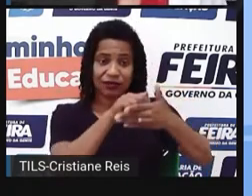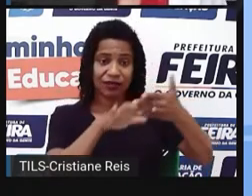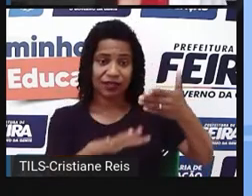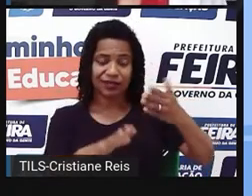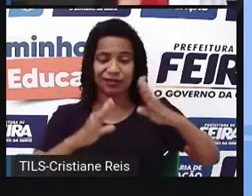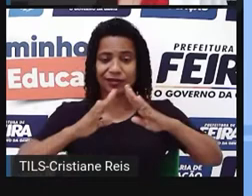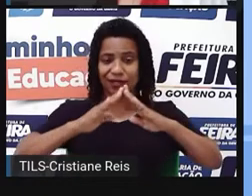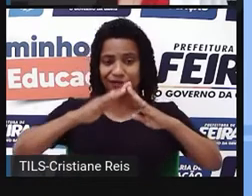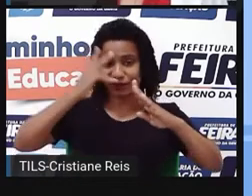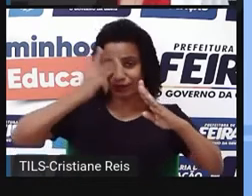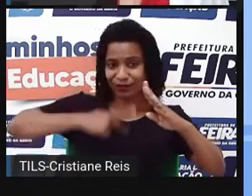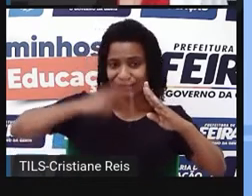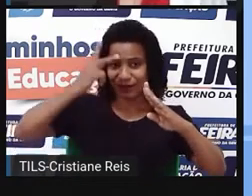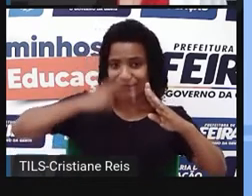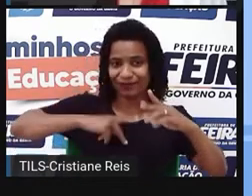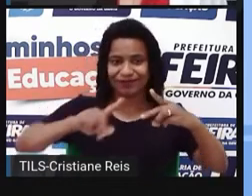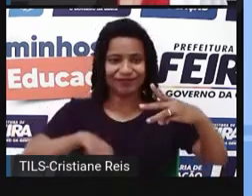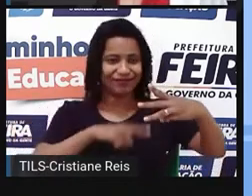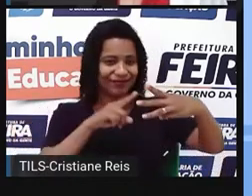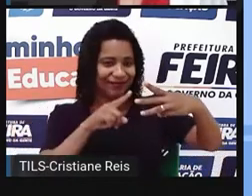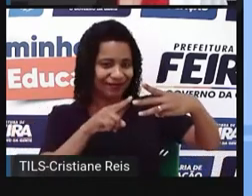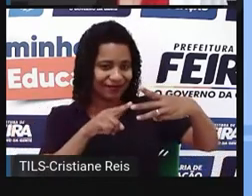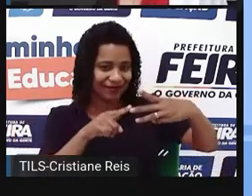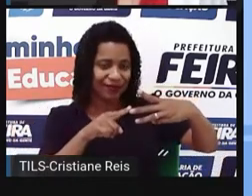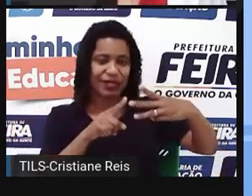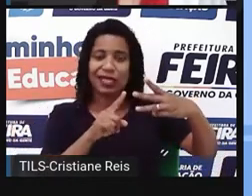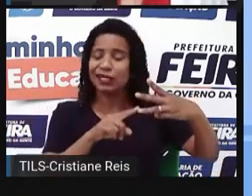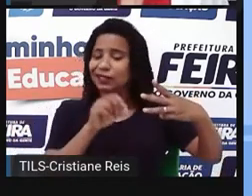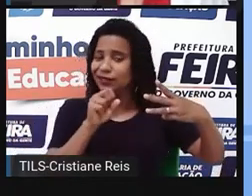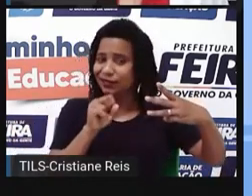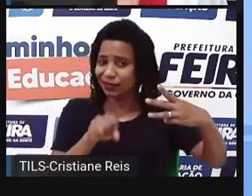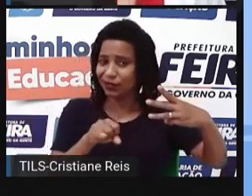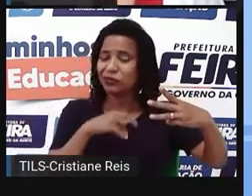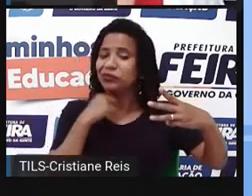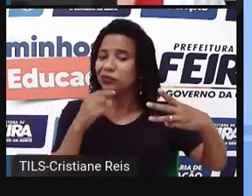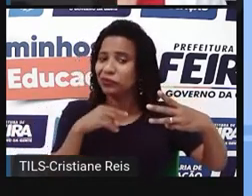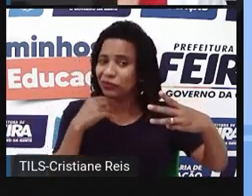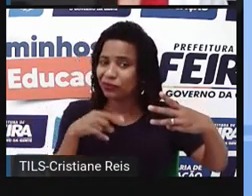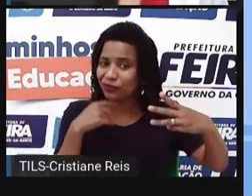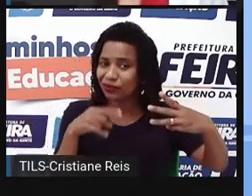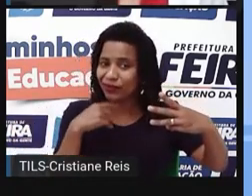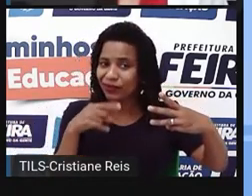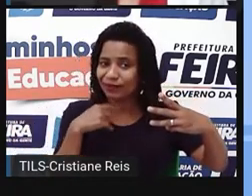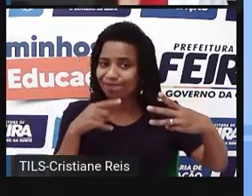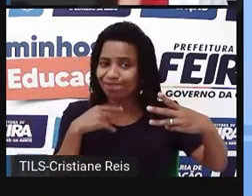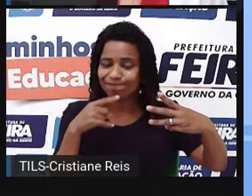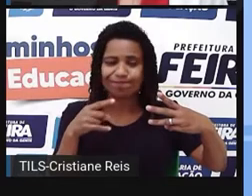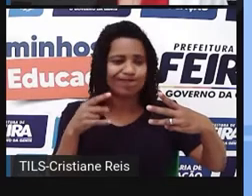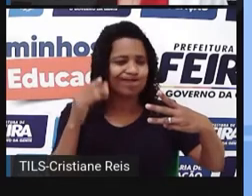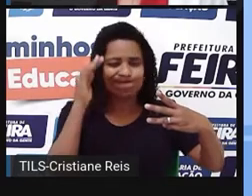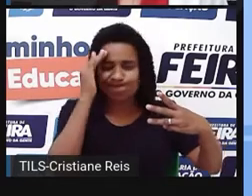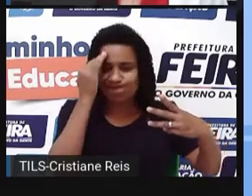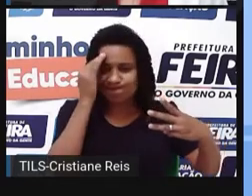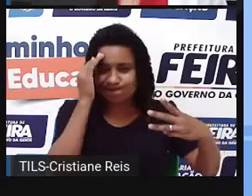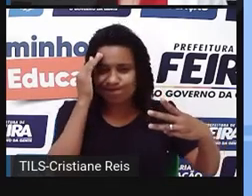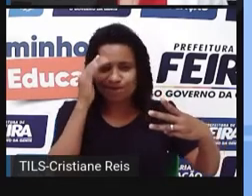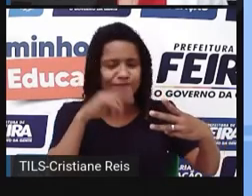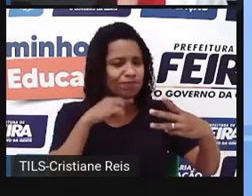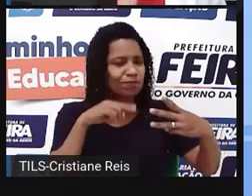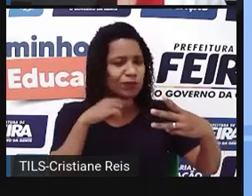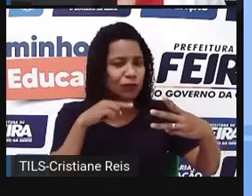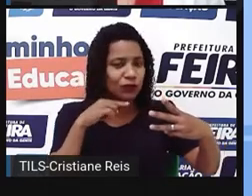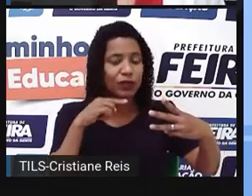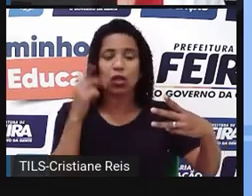Homework. E aquelas doubts, dúvidas que surgem durante a aula, que é uma coisa muito natural